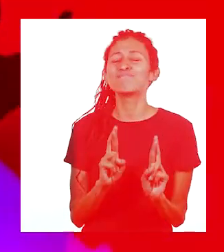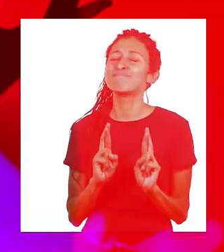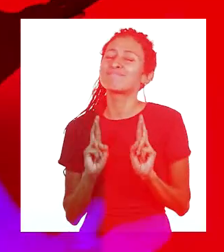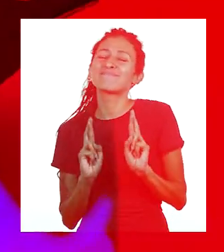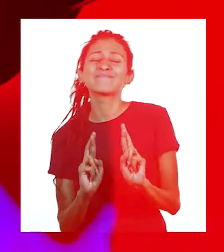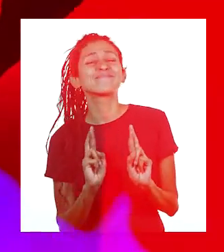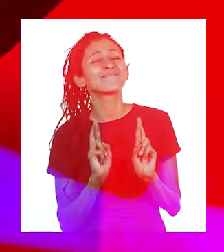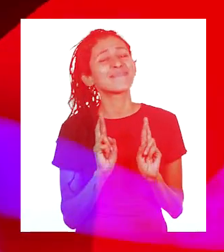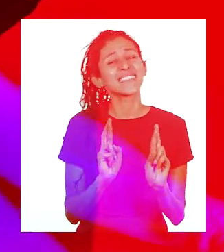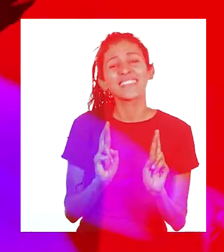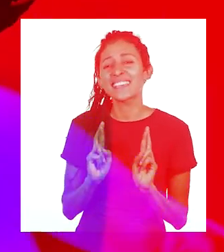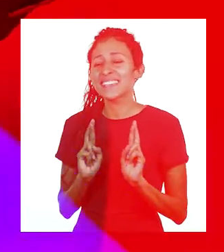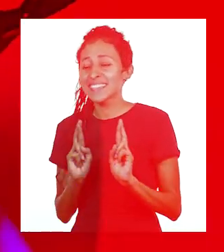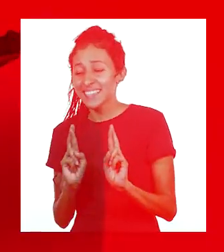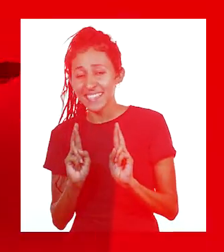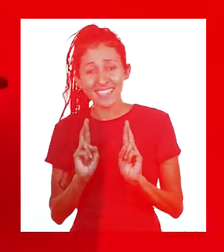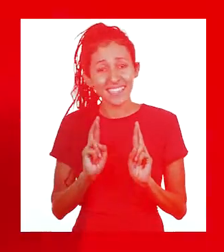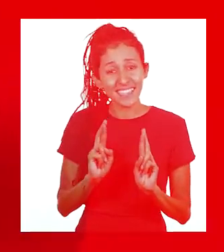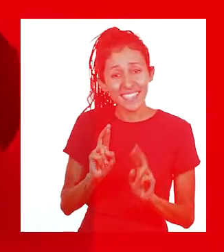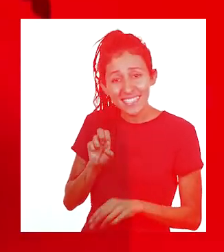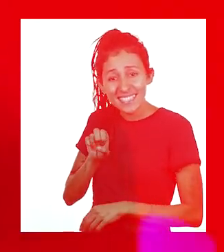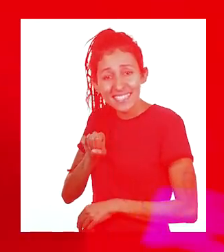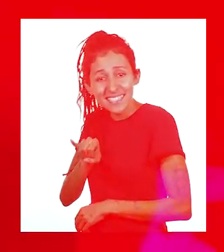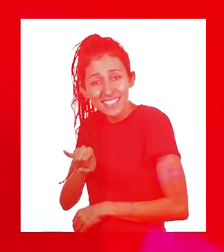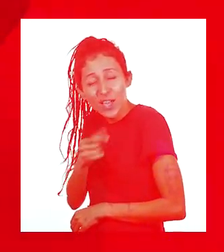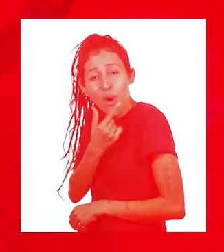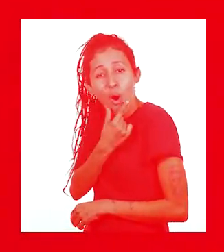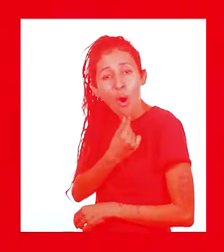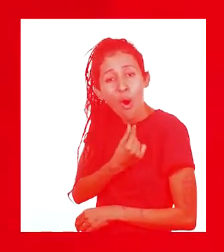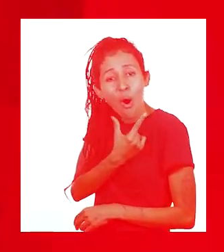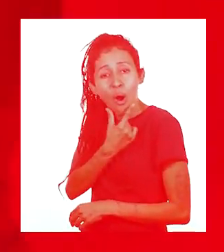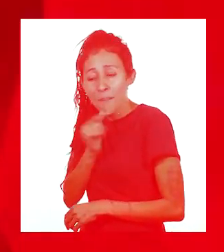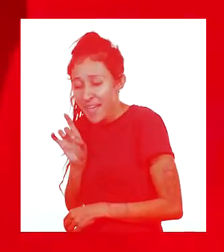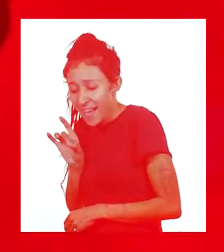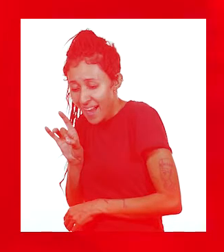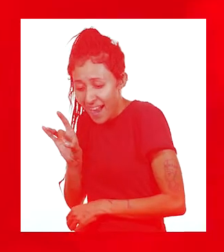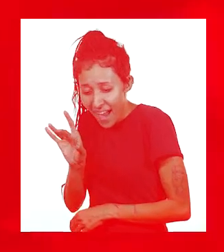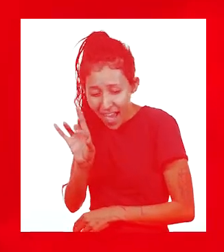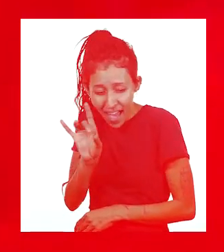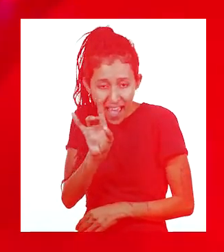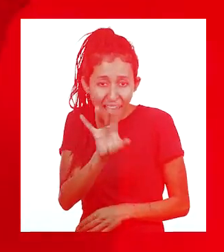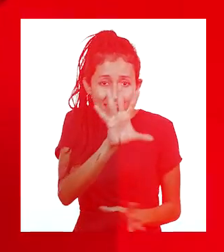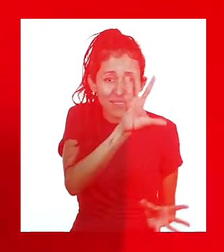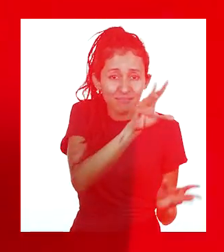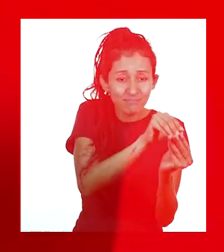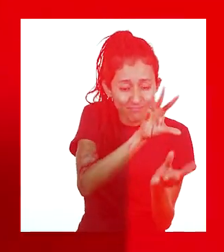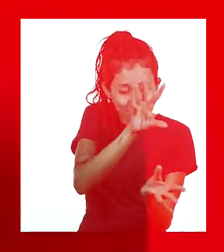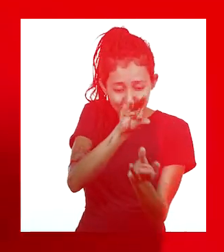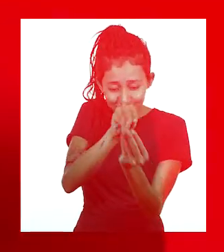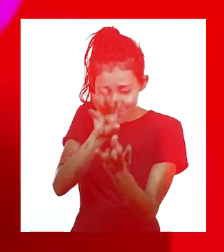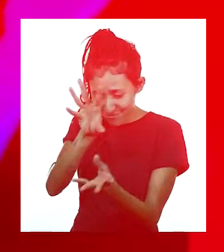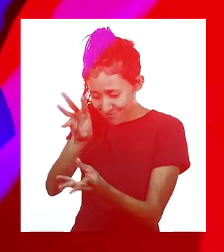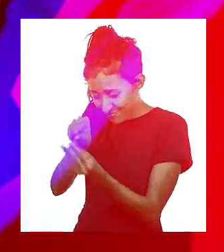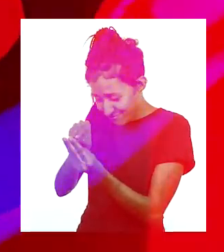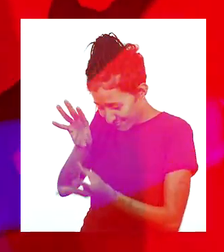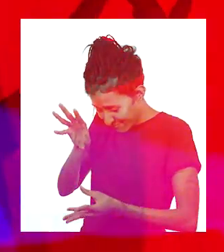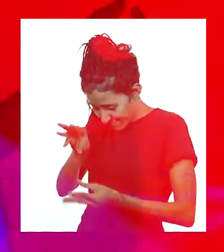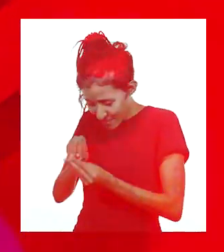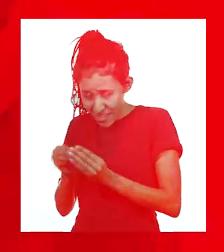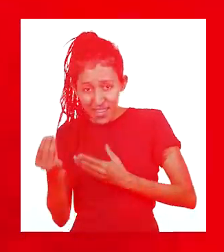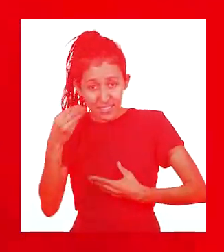Quem era Que desse todo homem compreender o amor E quem era